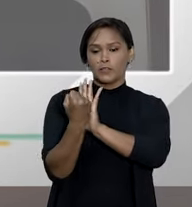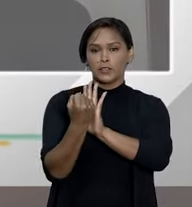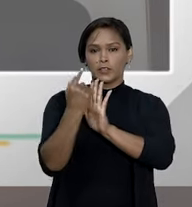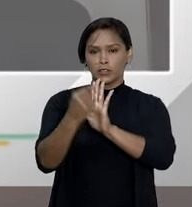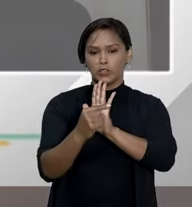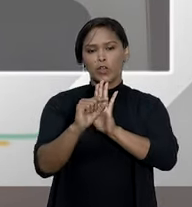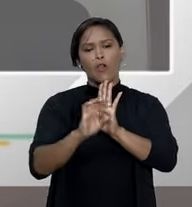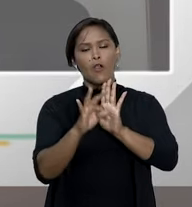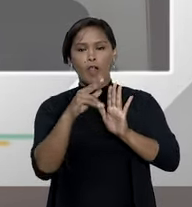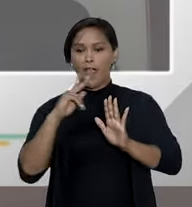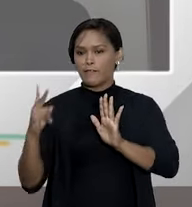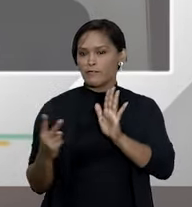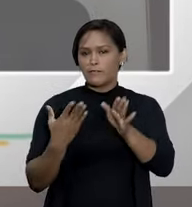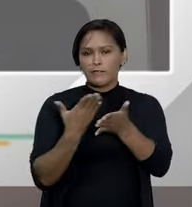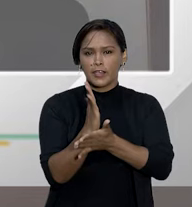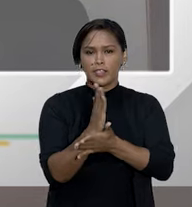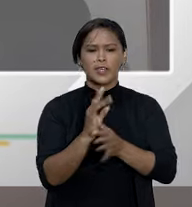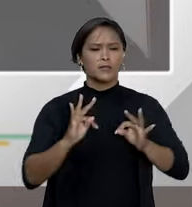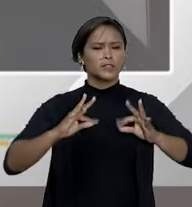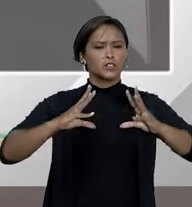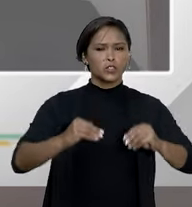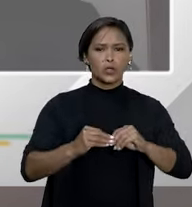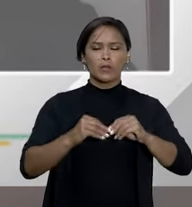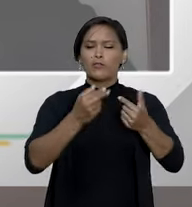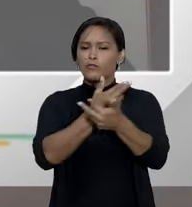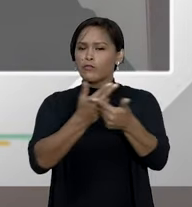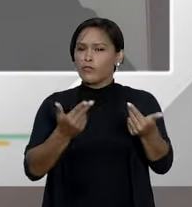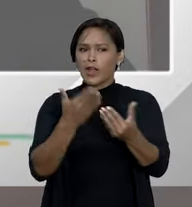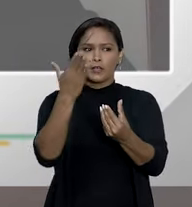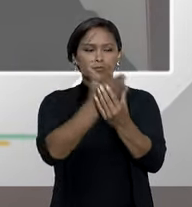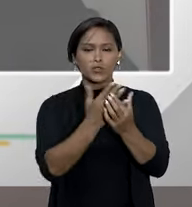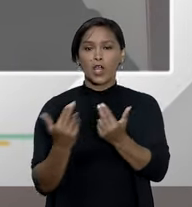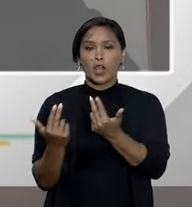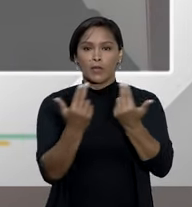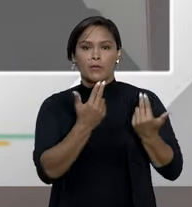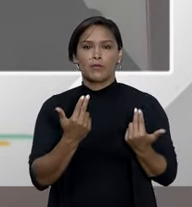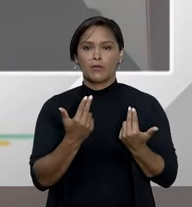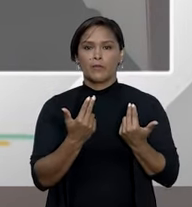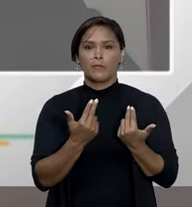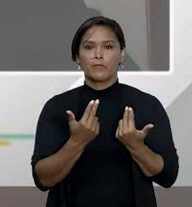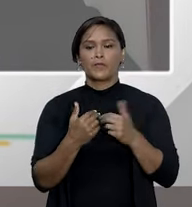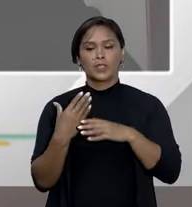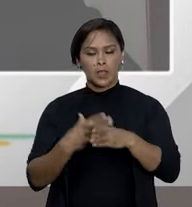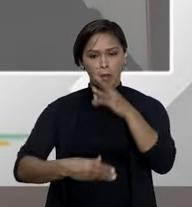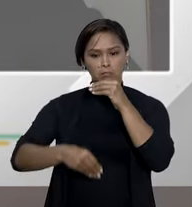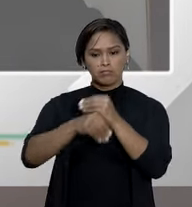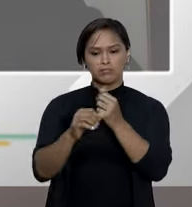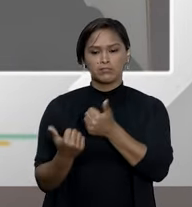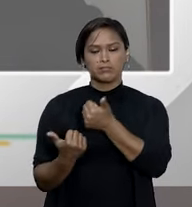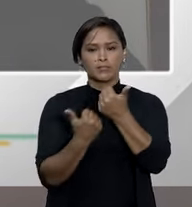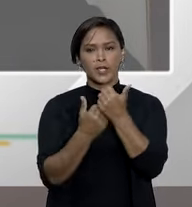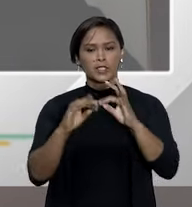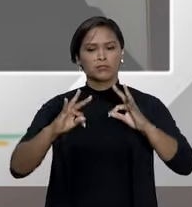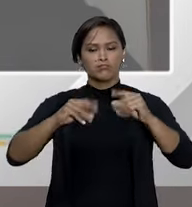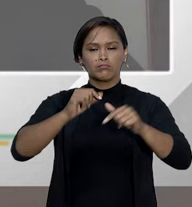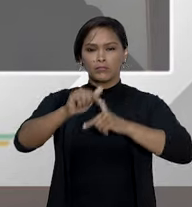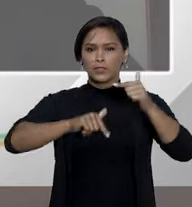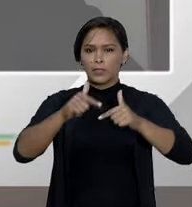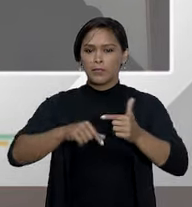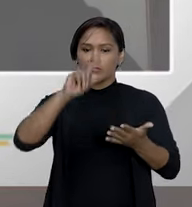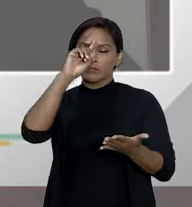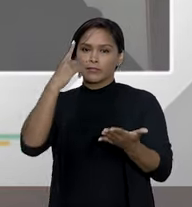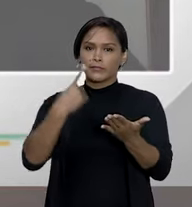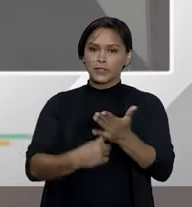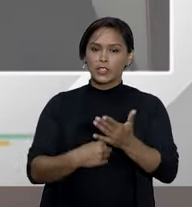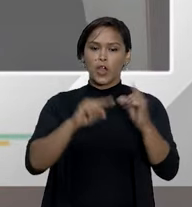valerá para casos, milhares de casos idênticos. então, auxiliará o trabalho de todos e essa decisão possui